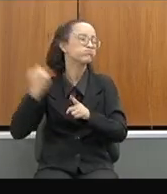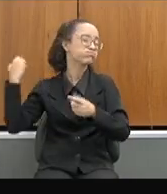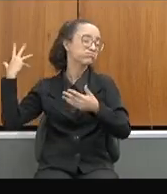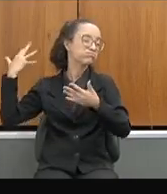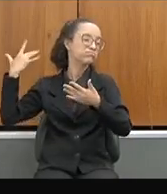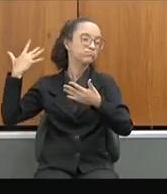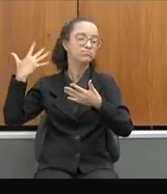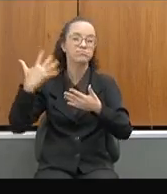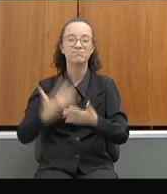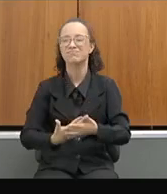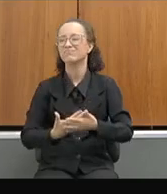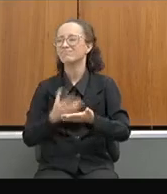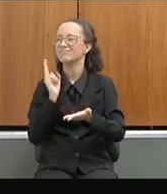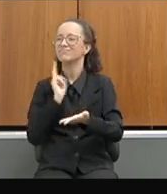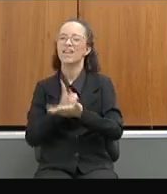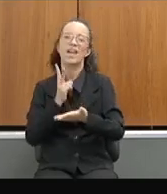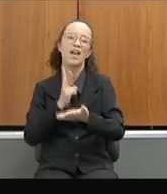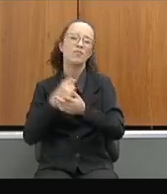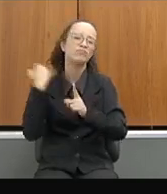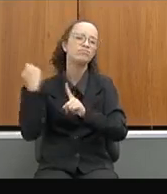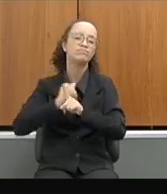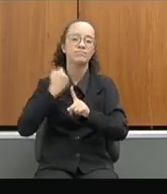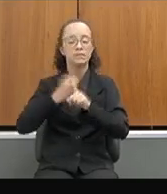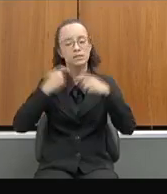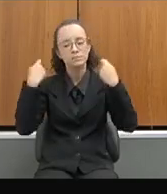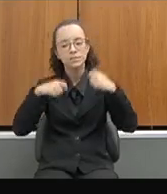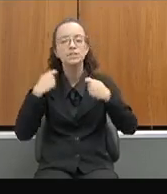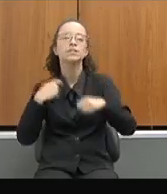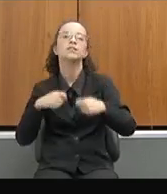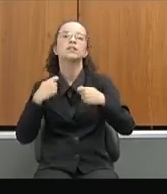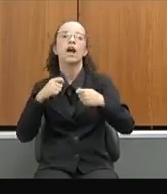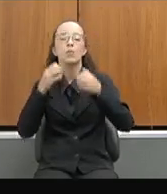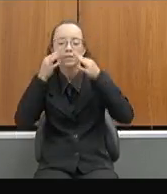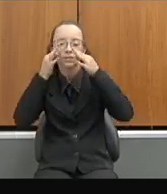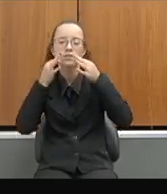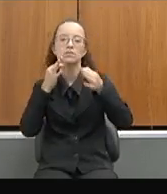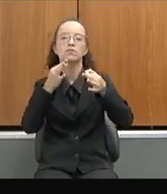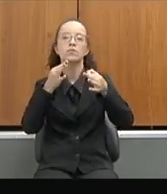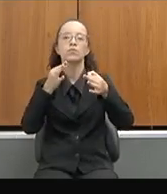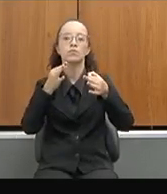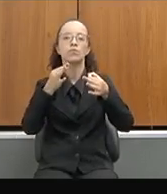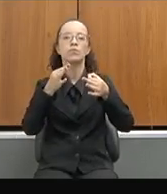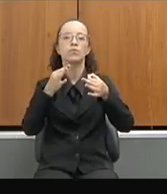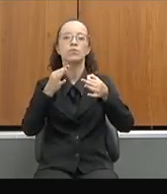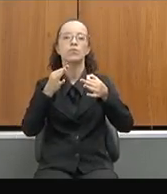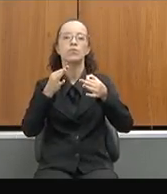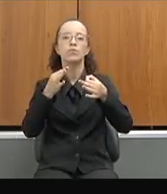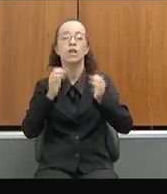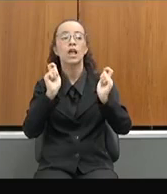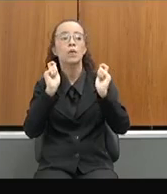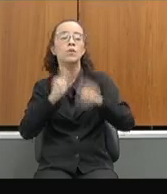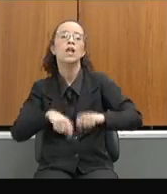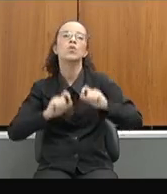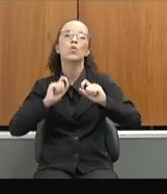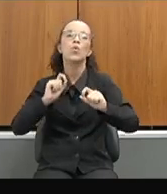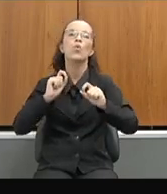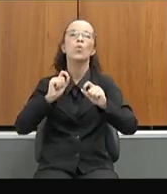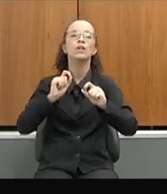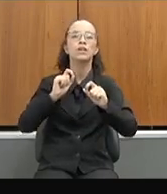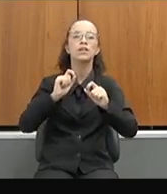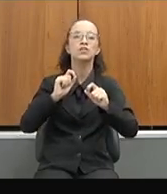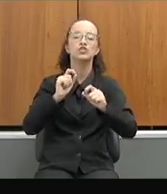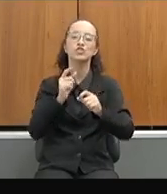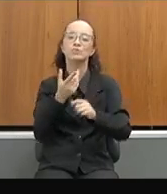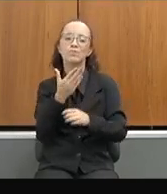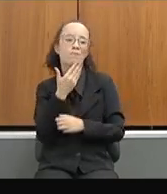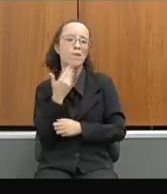uma luta permanente que merece um olhar, merece uma atenção nessa possibilidade de incorporação, de gratificação que